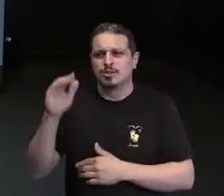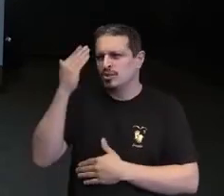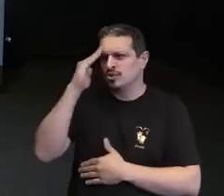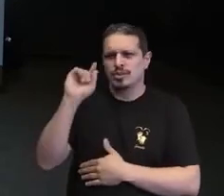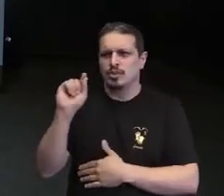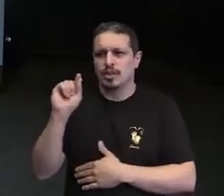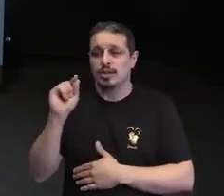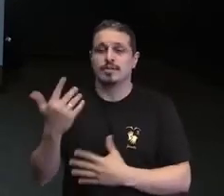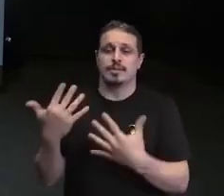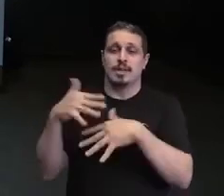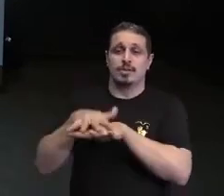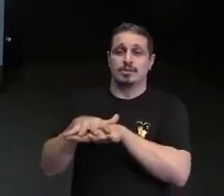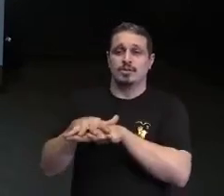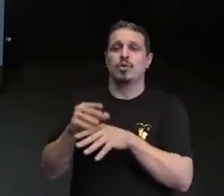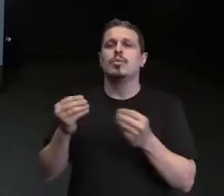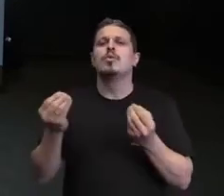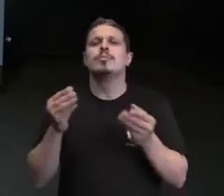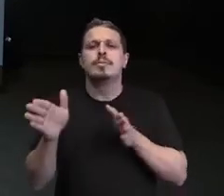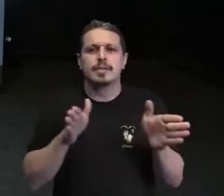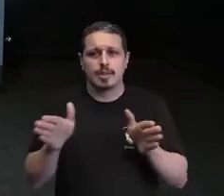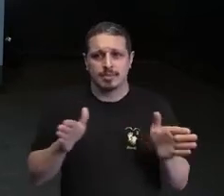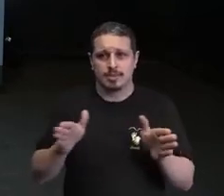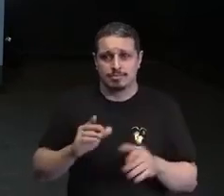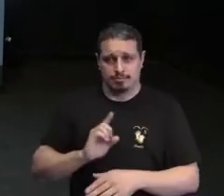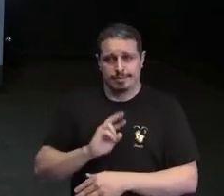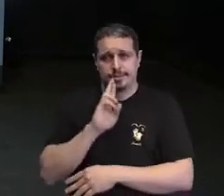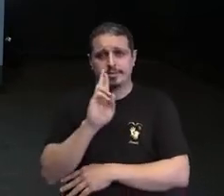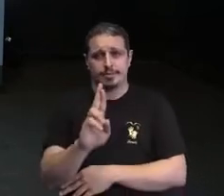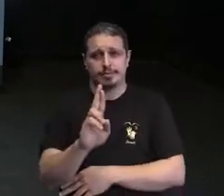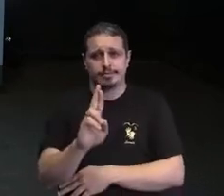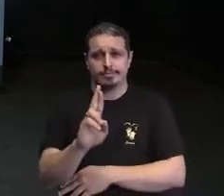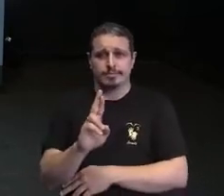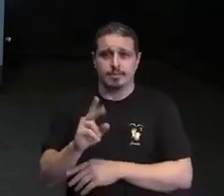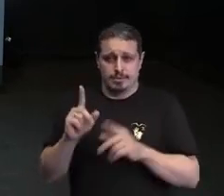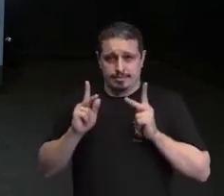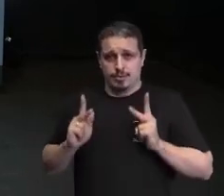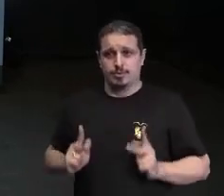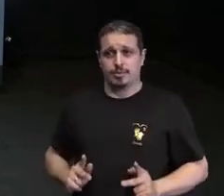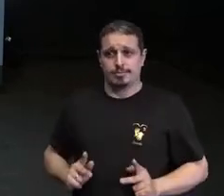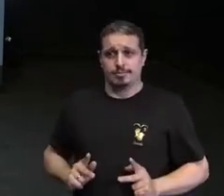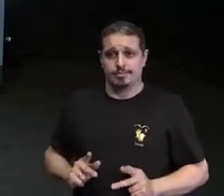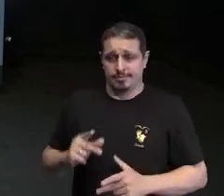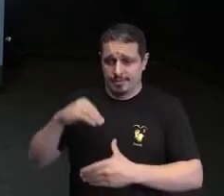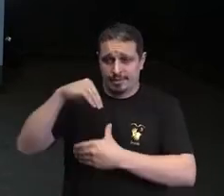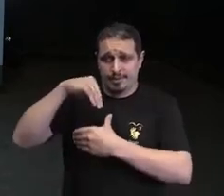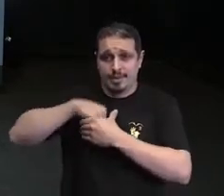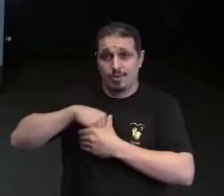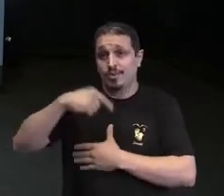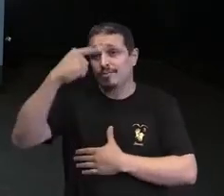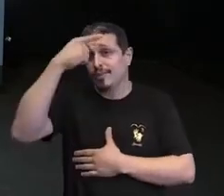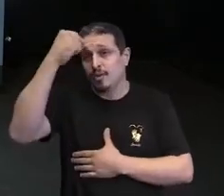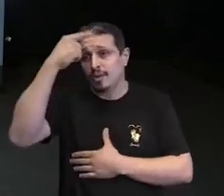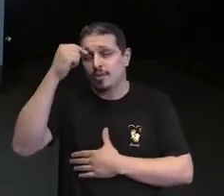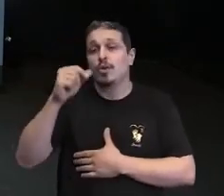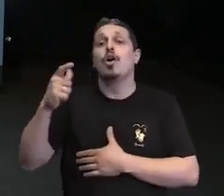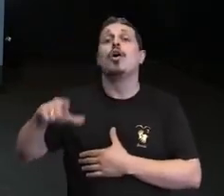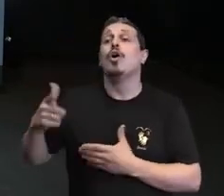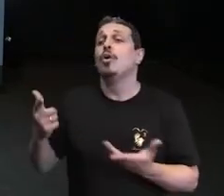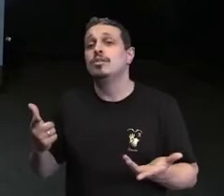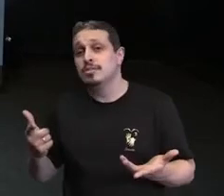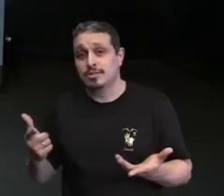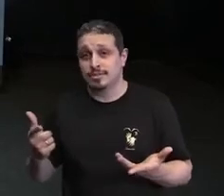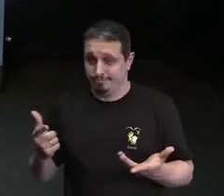a acessibilidade, cadê a representatividade dessas pessoas nos bancos das universidades públicas e privadas? Qual a